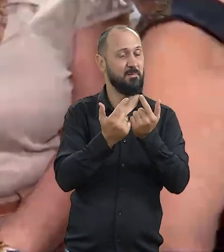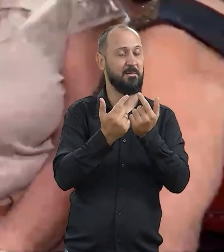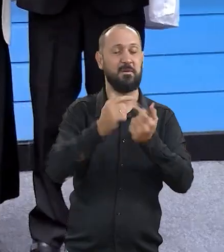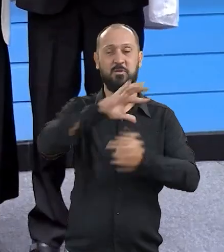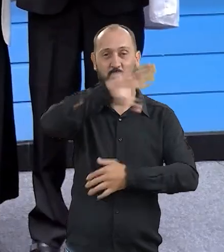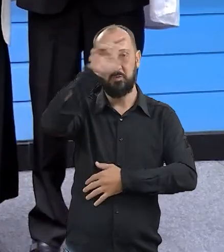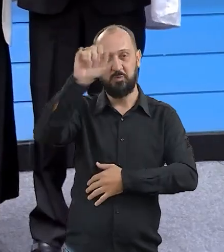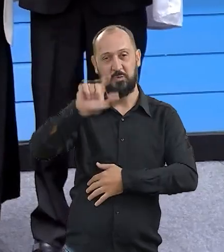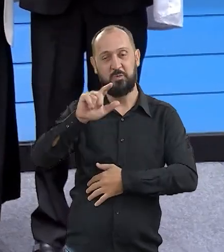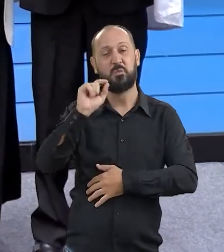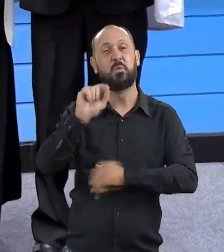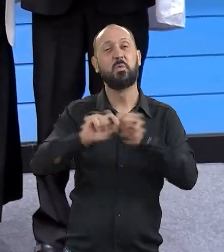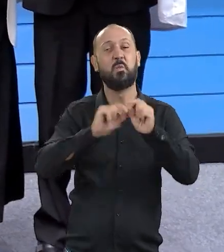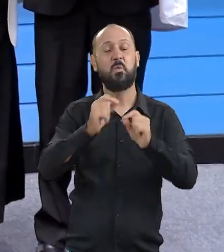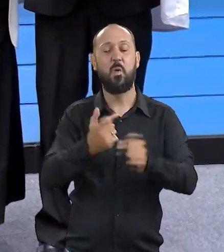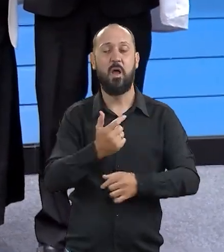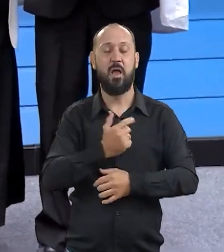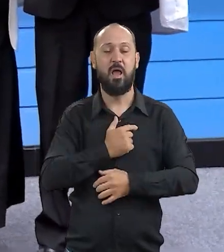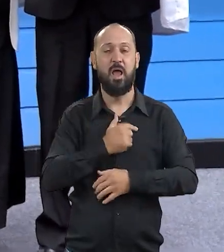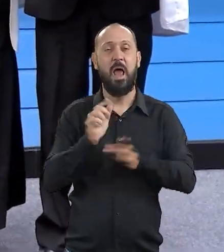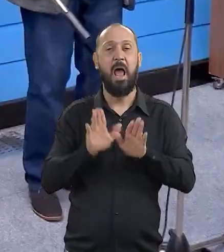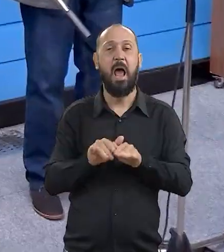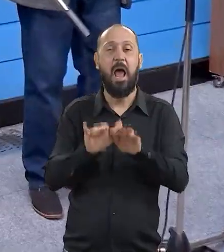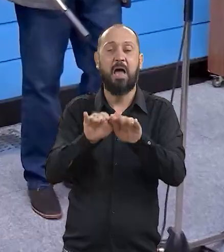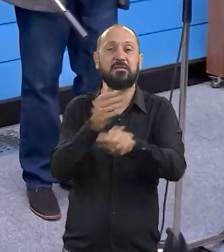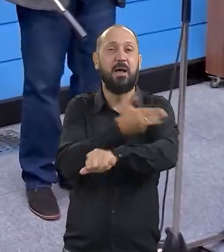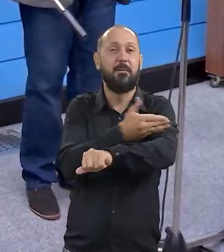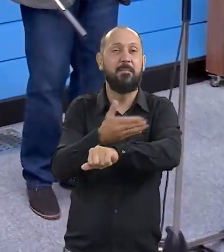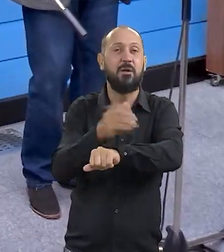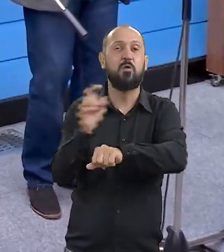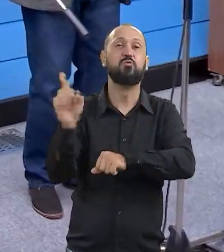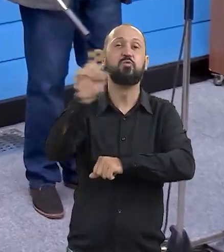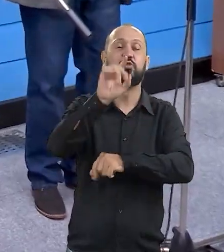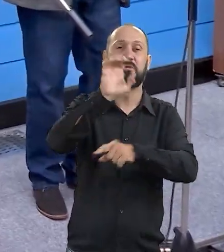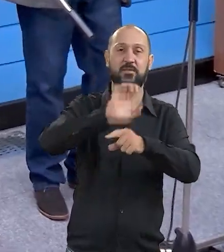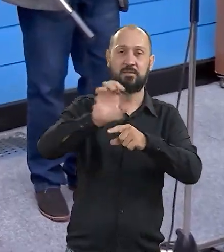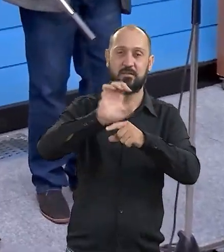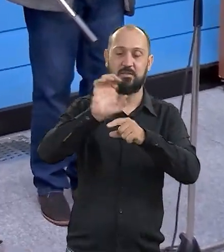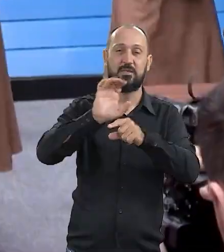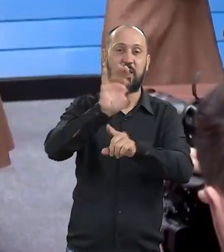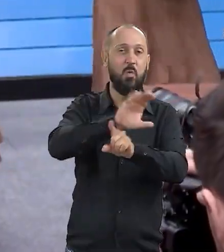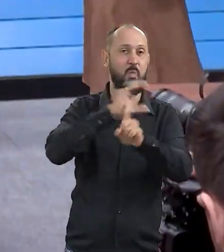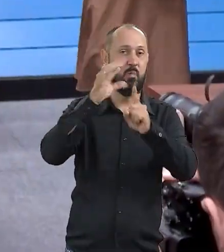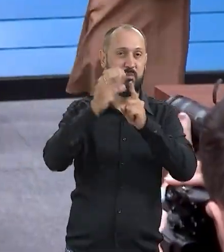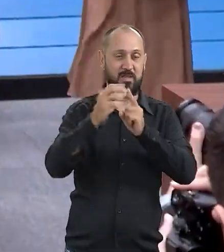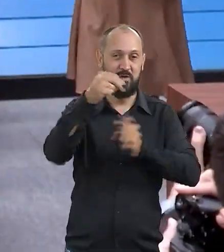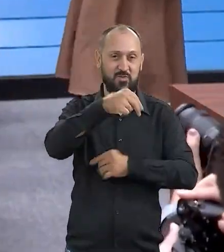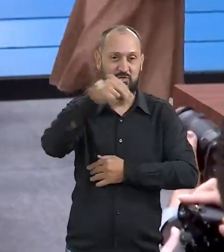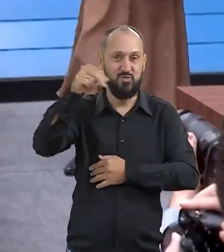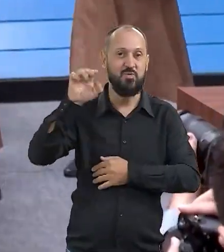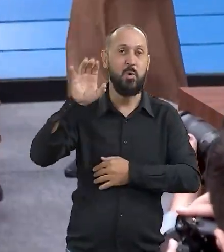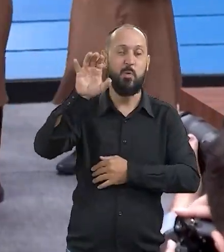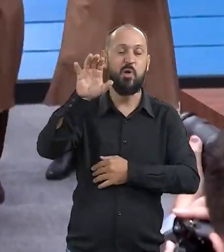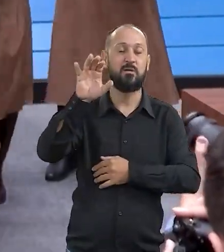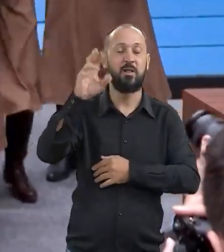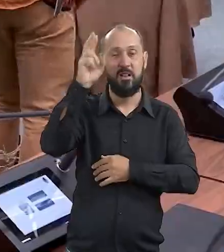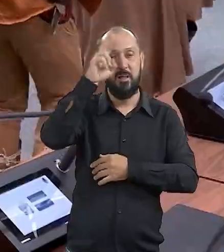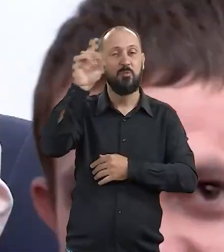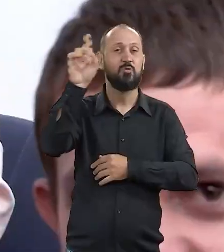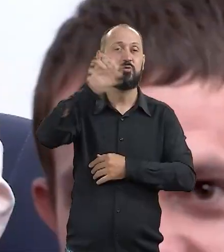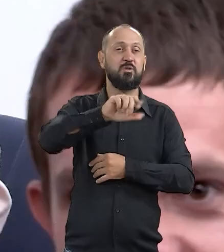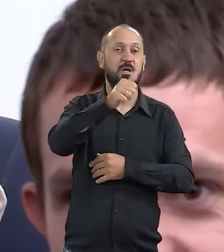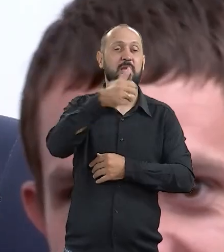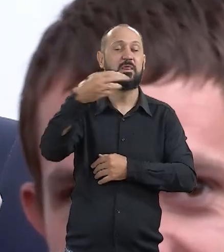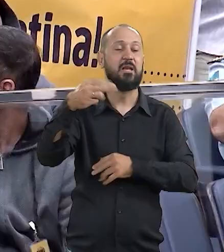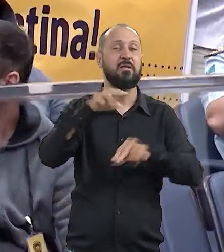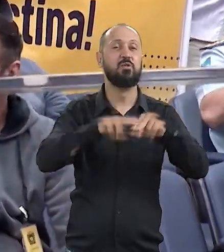do Sul com a comenda Asa Branca, alusiva ao Dia Estadual da Comunidade Nordestina, celebrado em 13 de